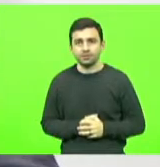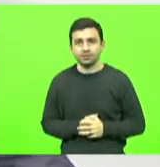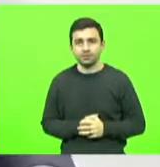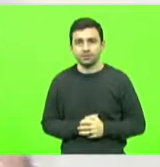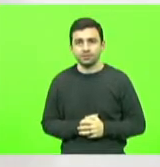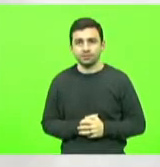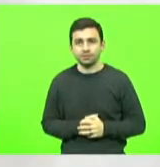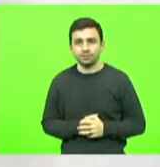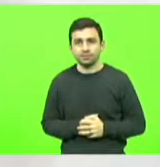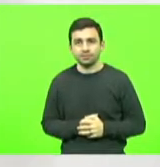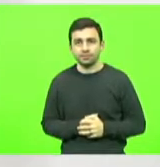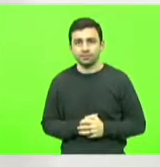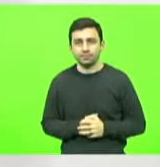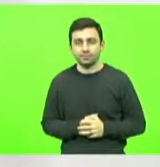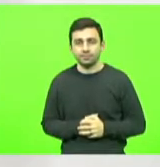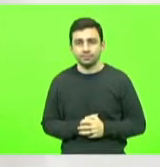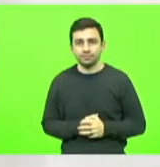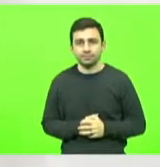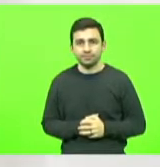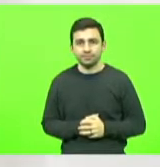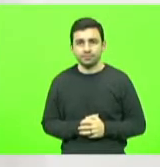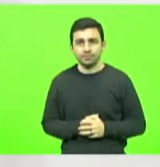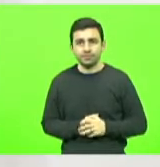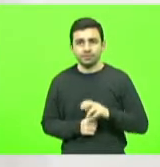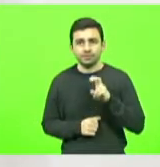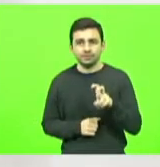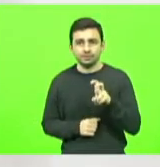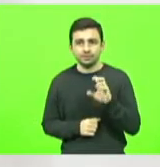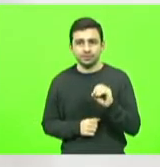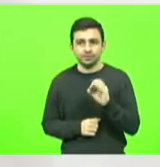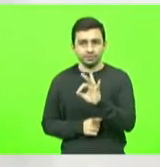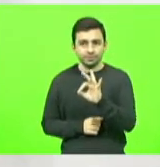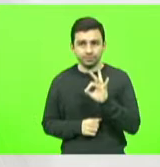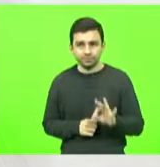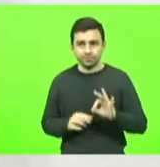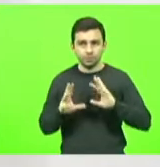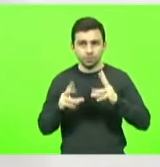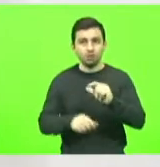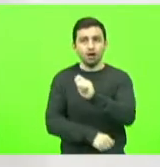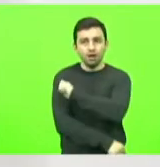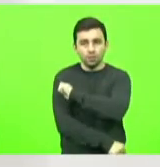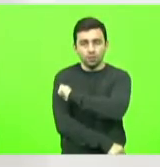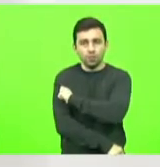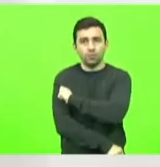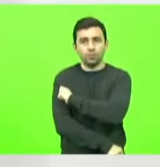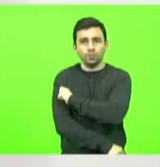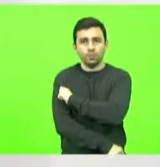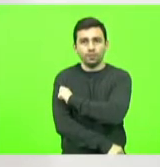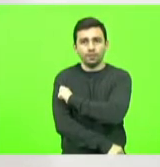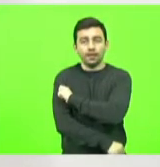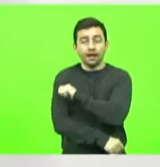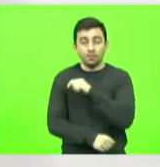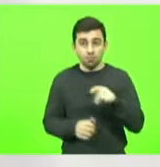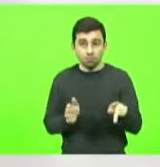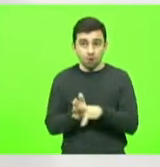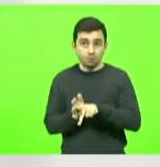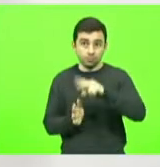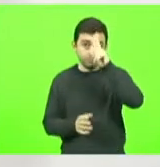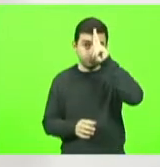Praticamente 50% dos alunos, o próximo disso, do ensino médio,